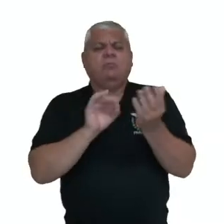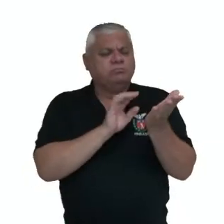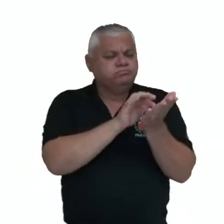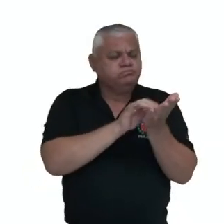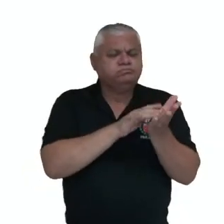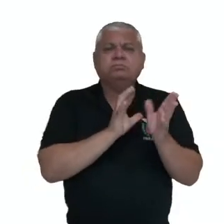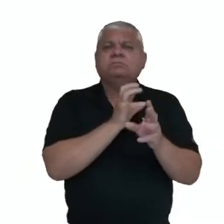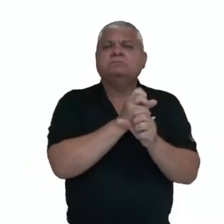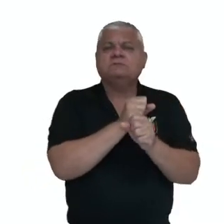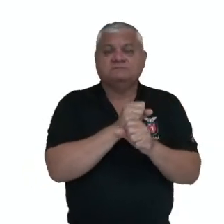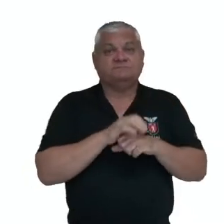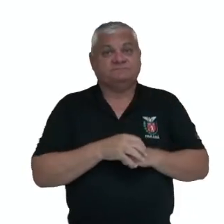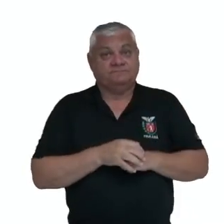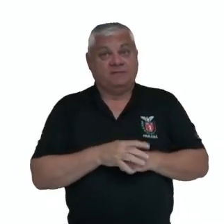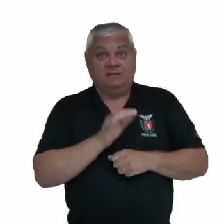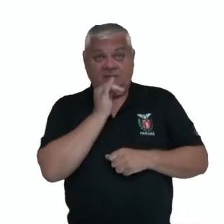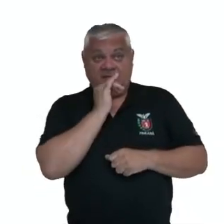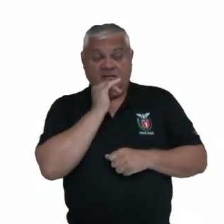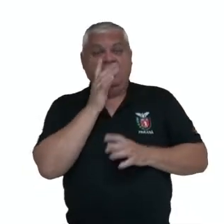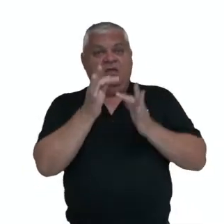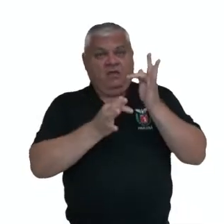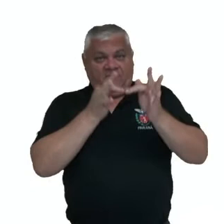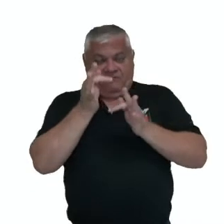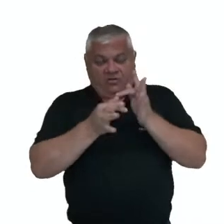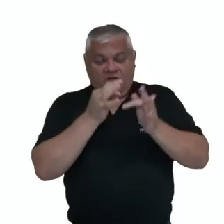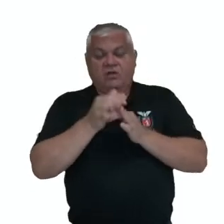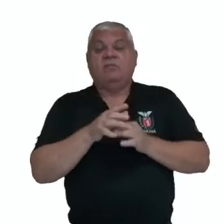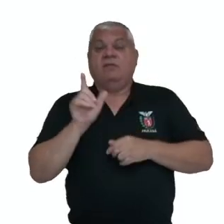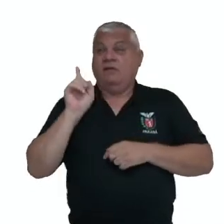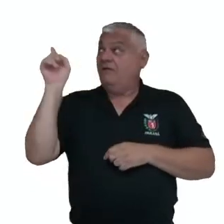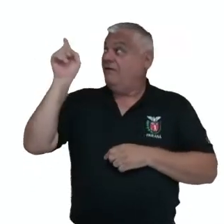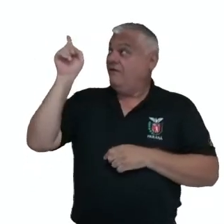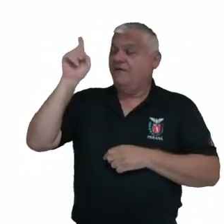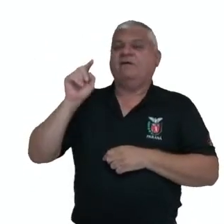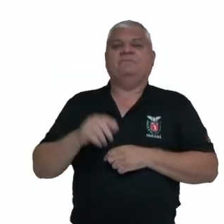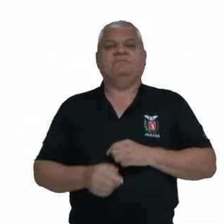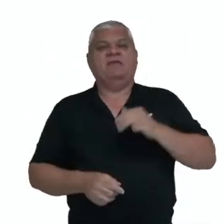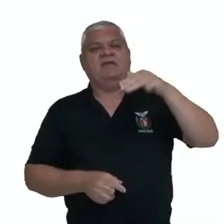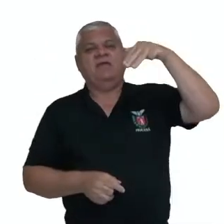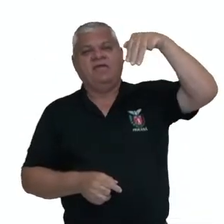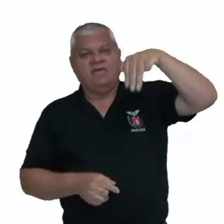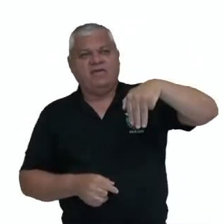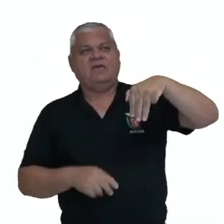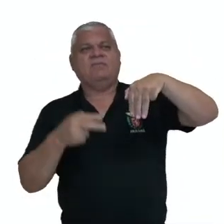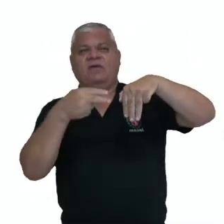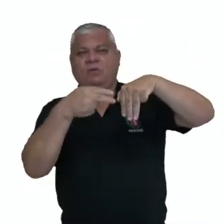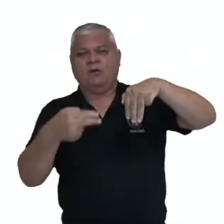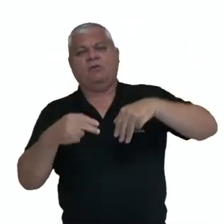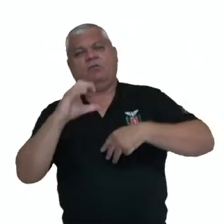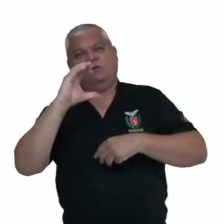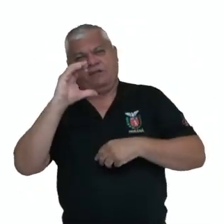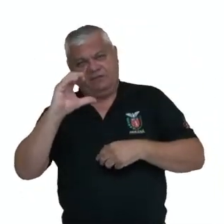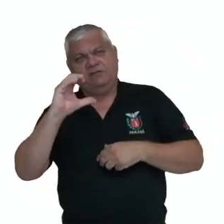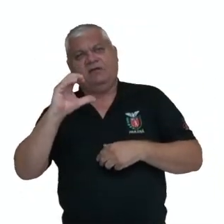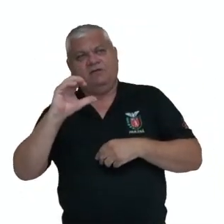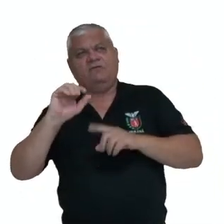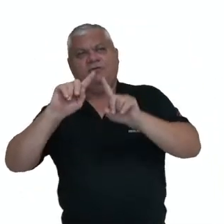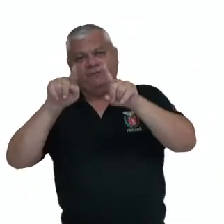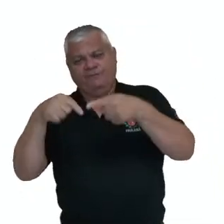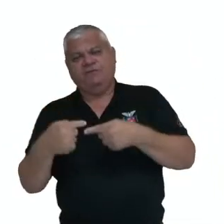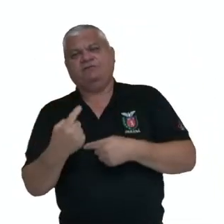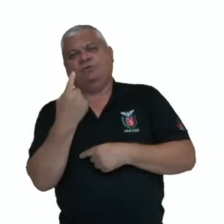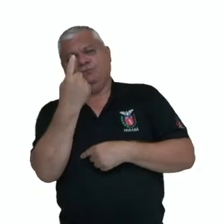esse juro composto? Através da formulazinha do montante, que a gente já conhece, que o montante é igual ao capital